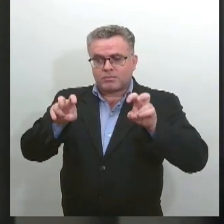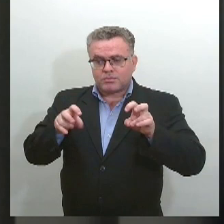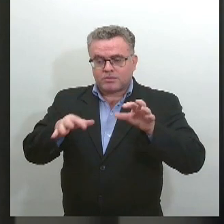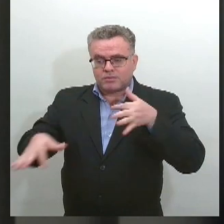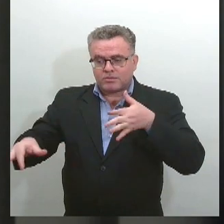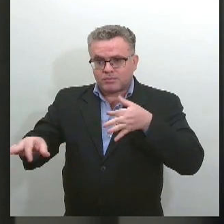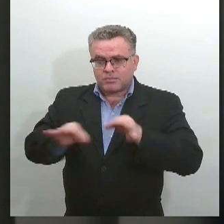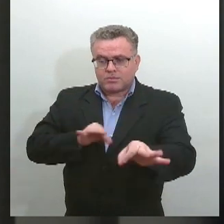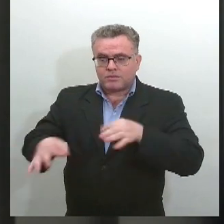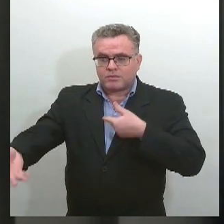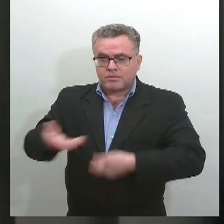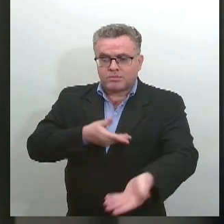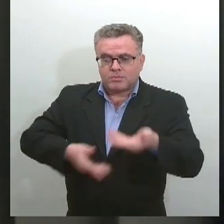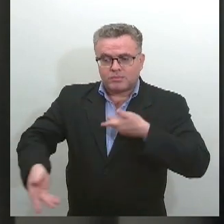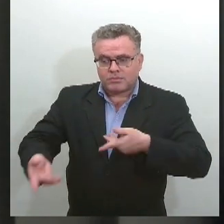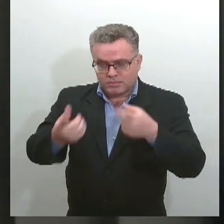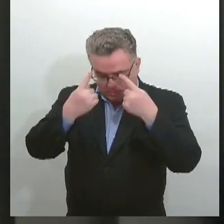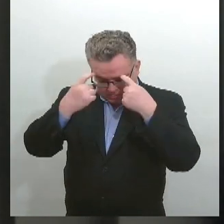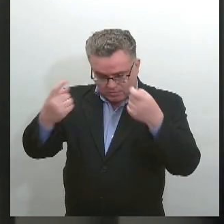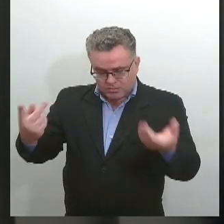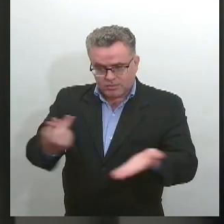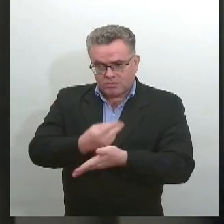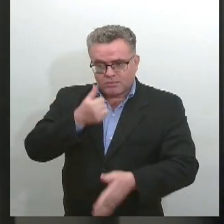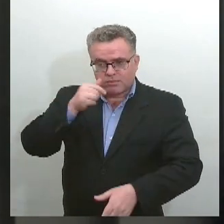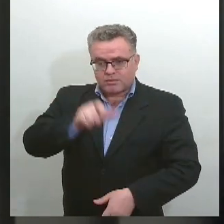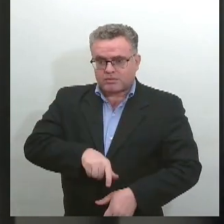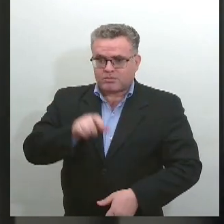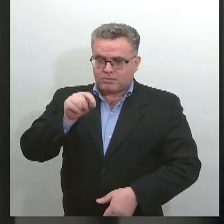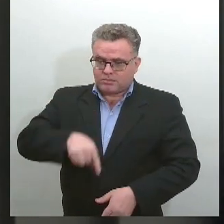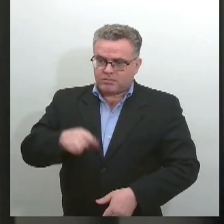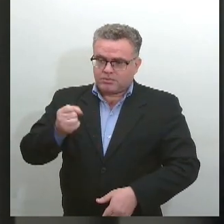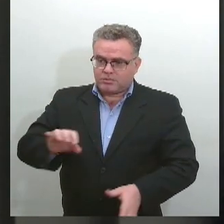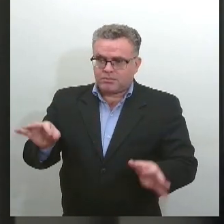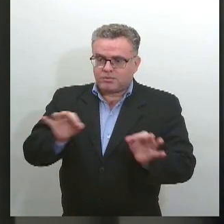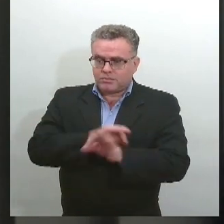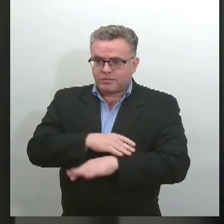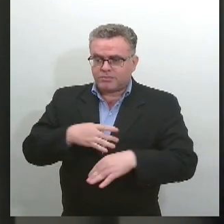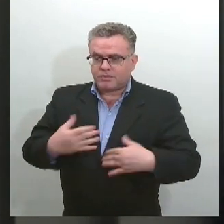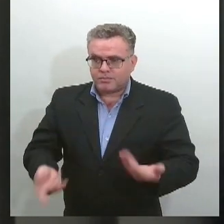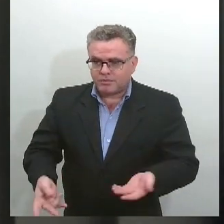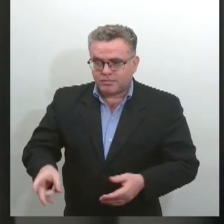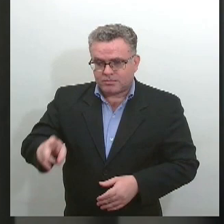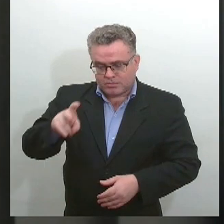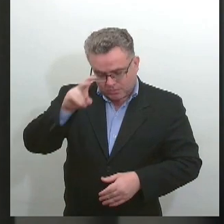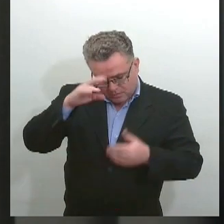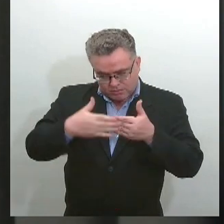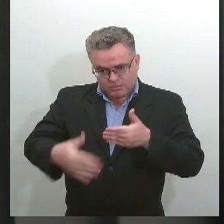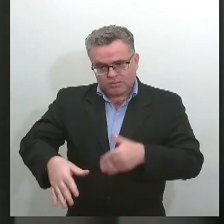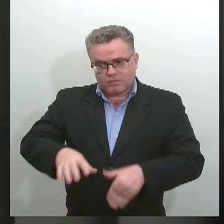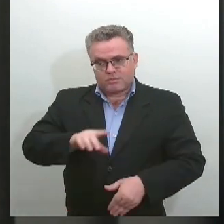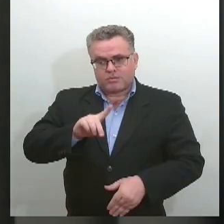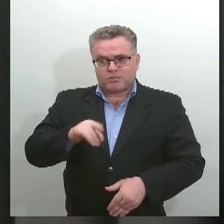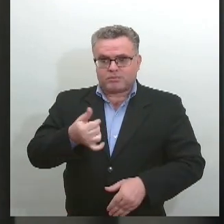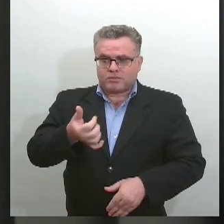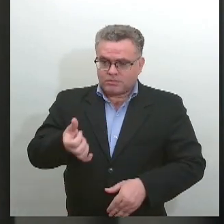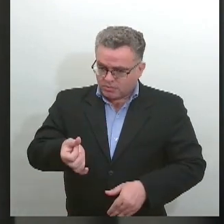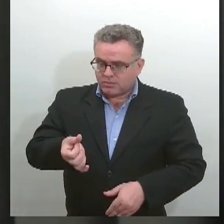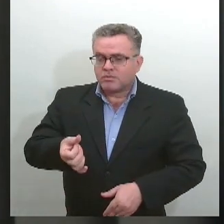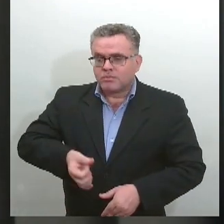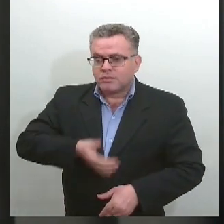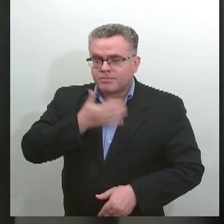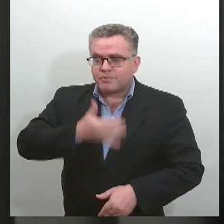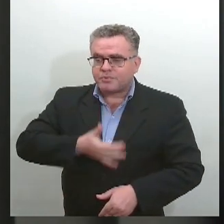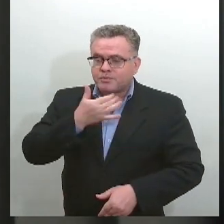violência em Sergipe. O fórum ocorrerá na próxima quinta-feira, dia 6 de dezembro, no auditório do Ministério da Saúde, em